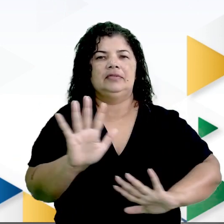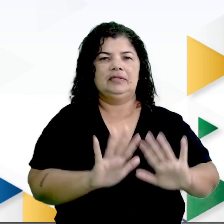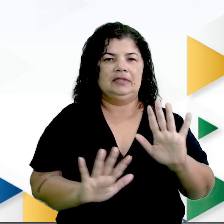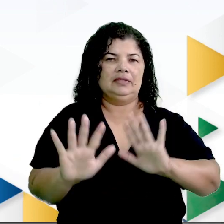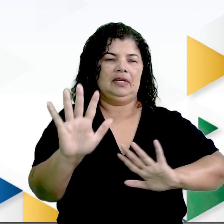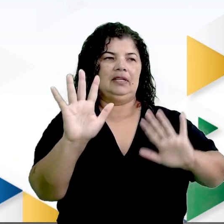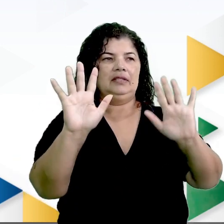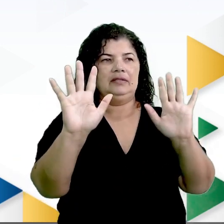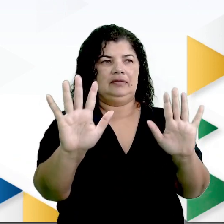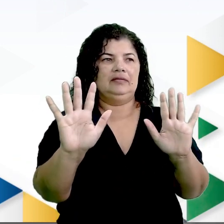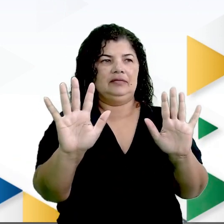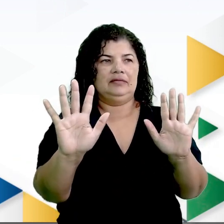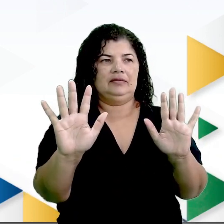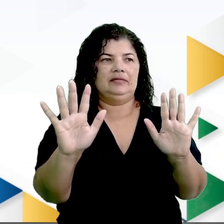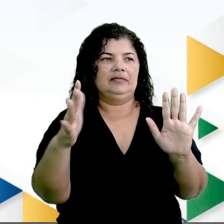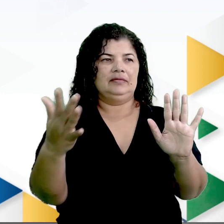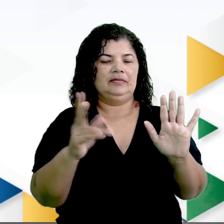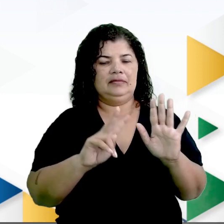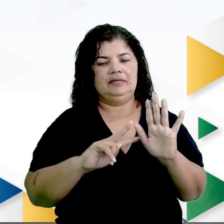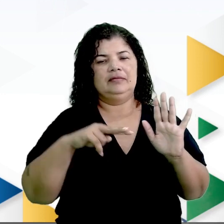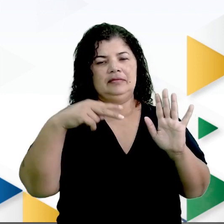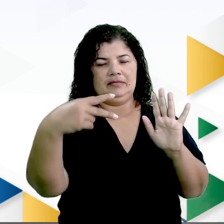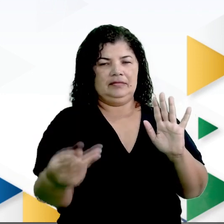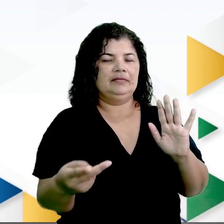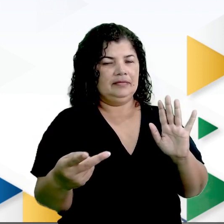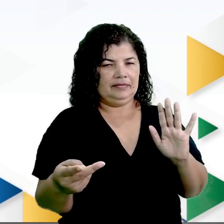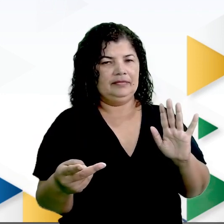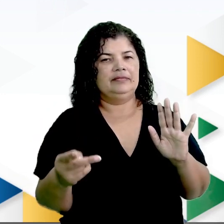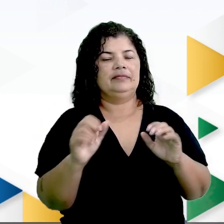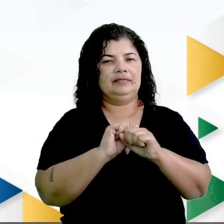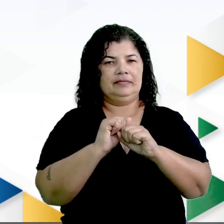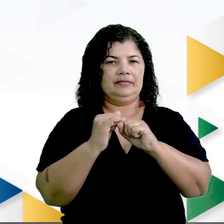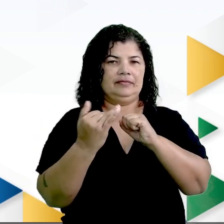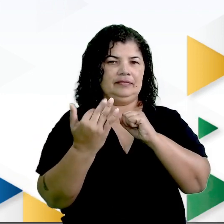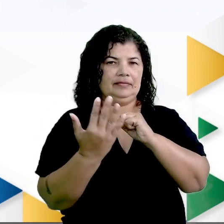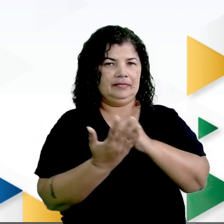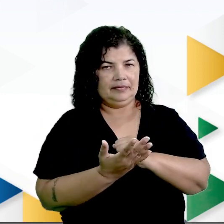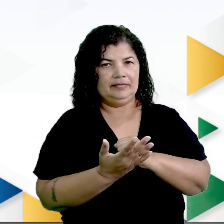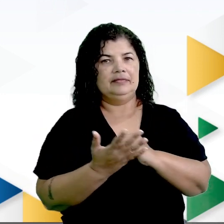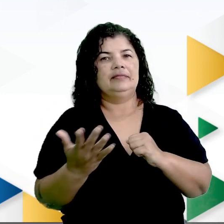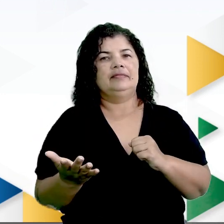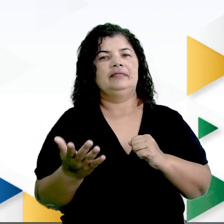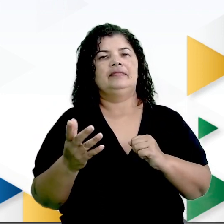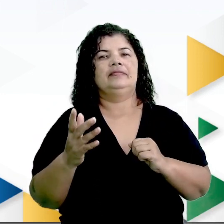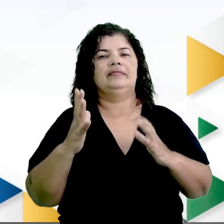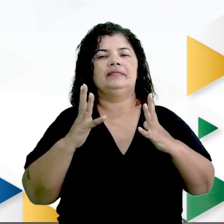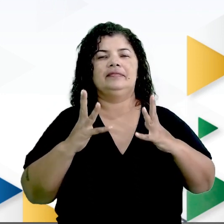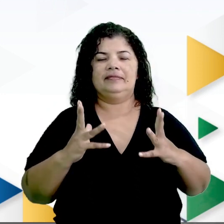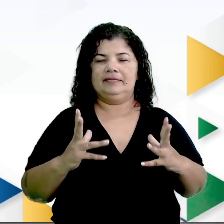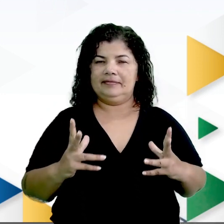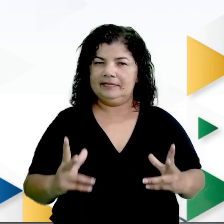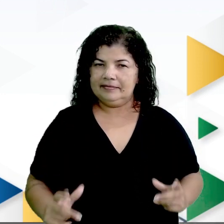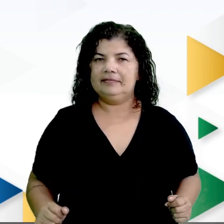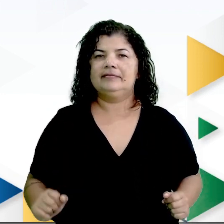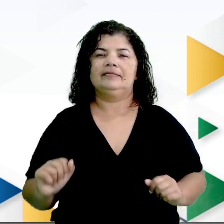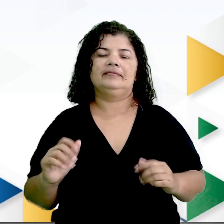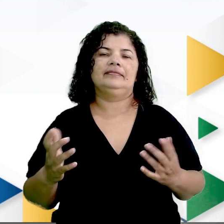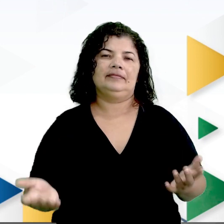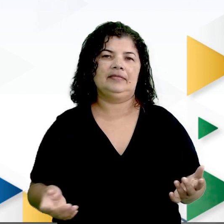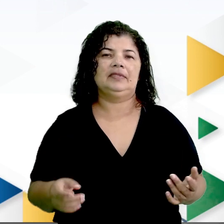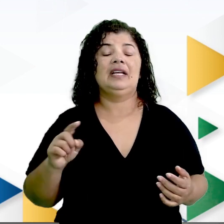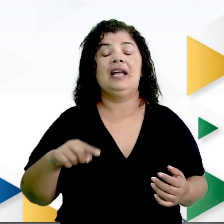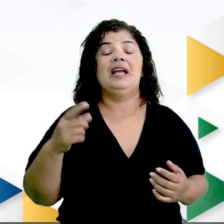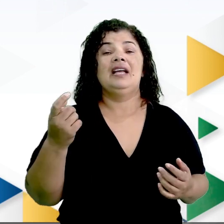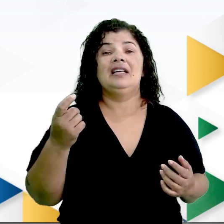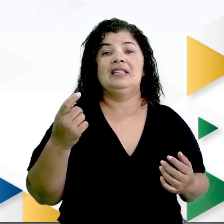cuidado com as mãos. Cuidado com a transmissão da questão da Covid. A higiene. Então, é a intencionalidade.